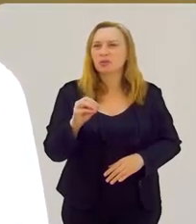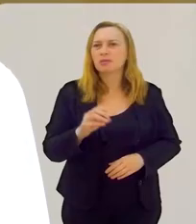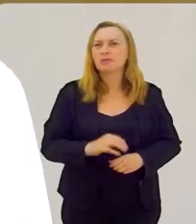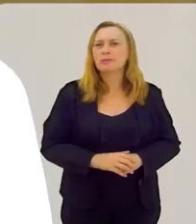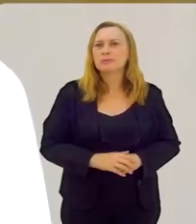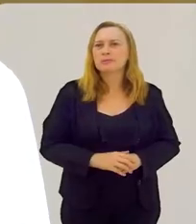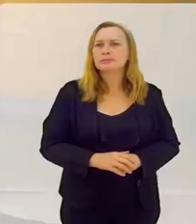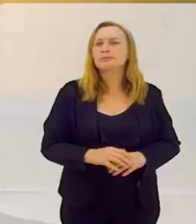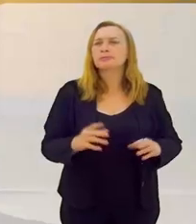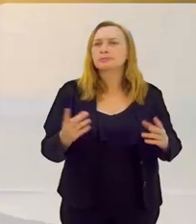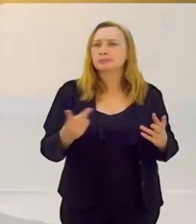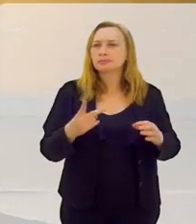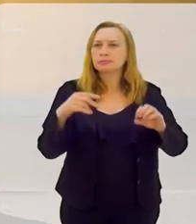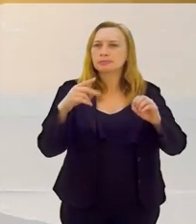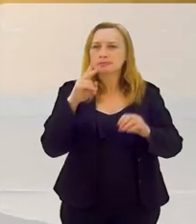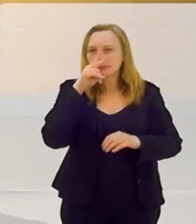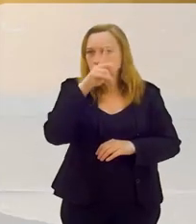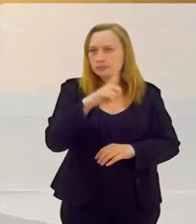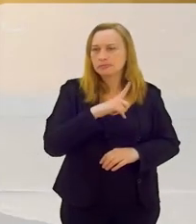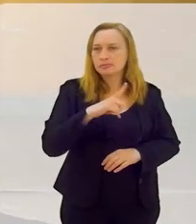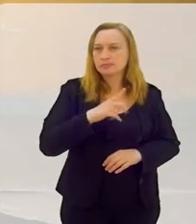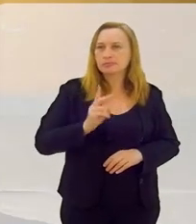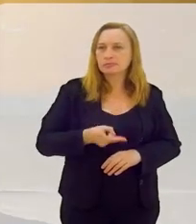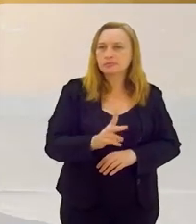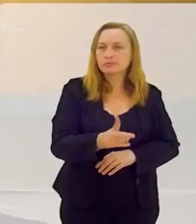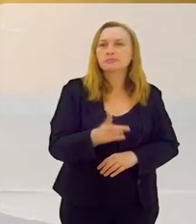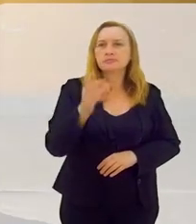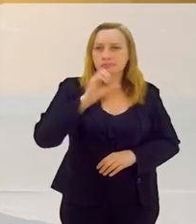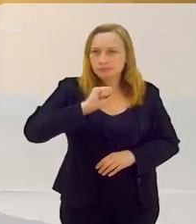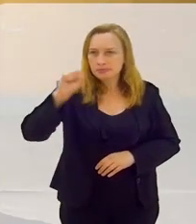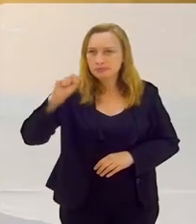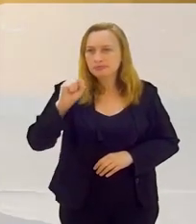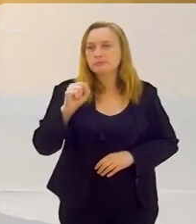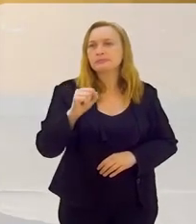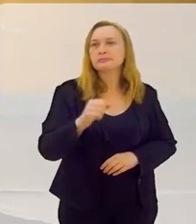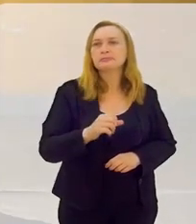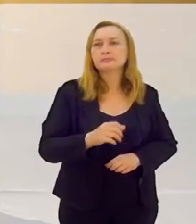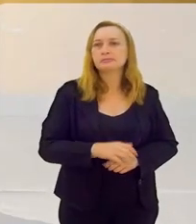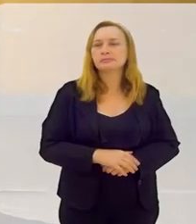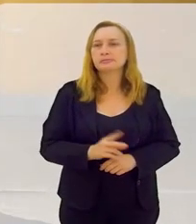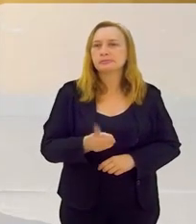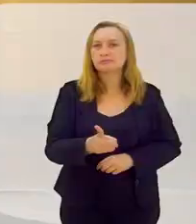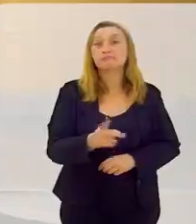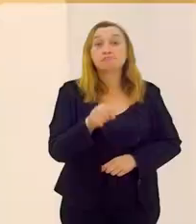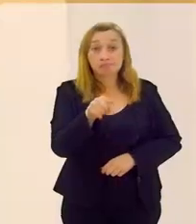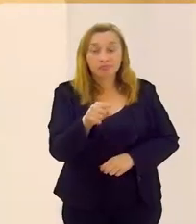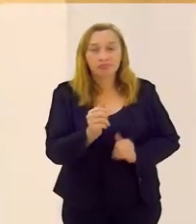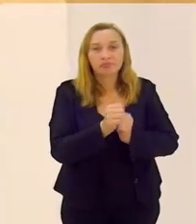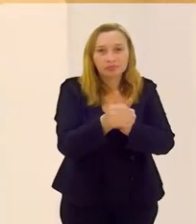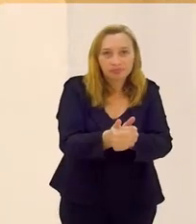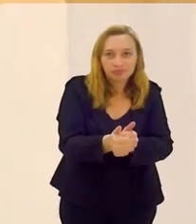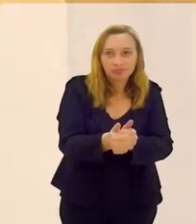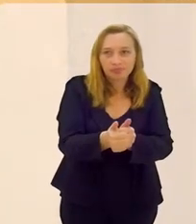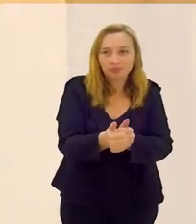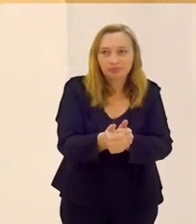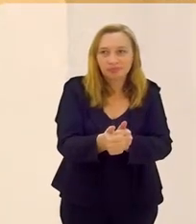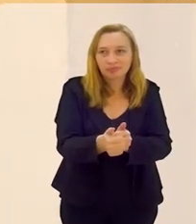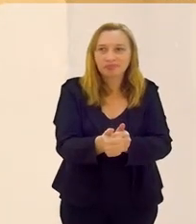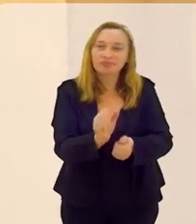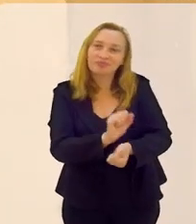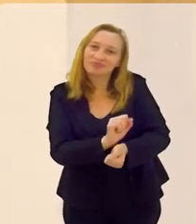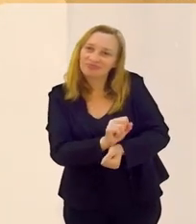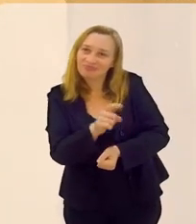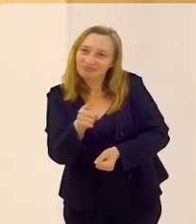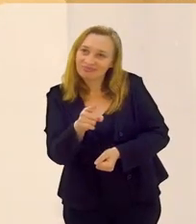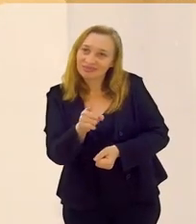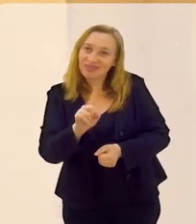Lequari. E que vocês dois tenham muita força pra continuar e muito obrigado por ter nos recebido. Sempre. E é você que nos acompanhou.